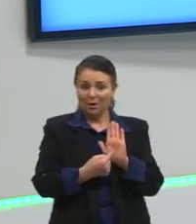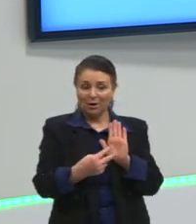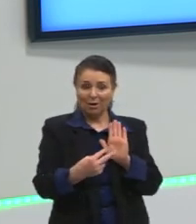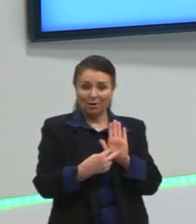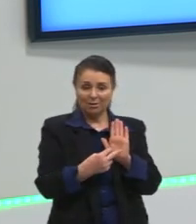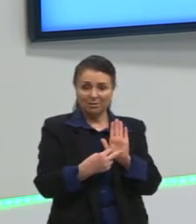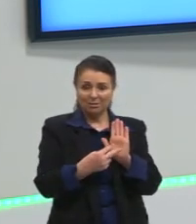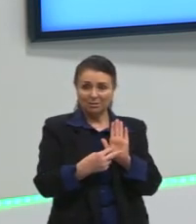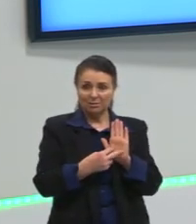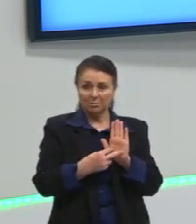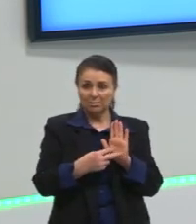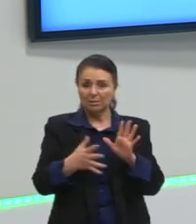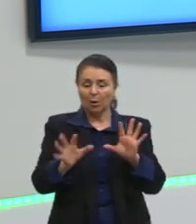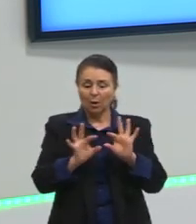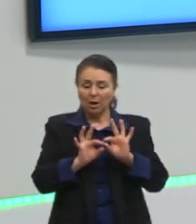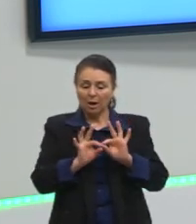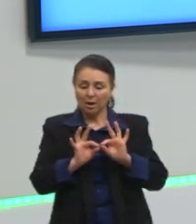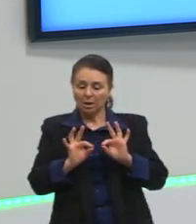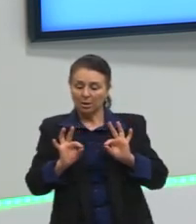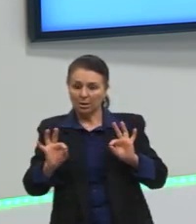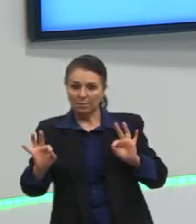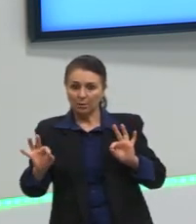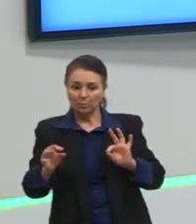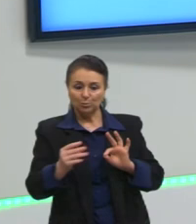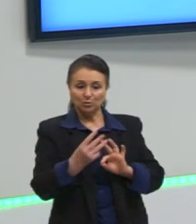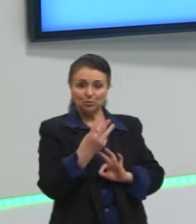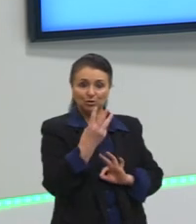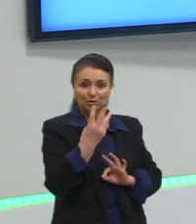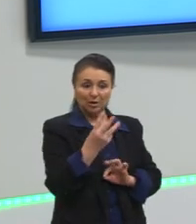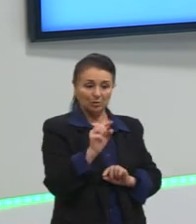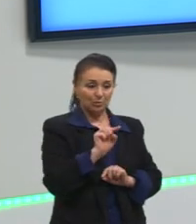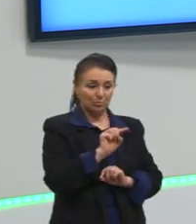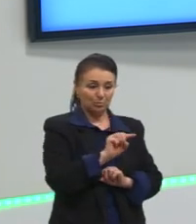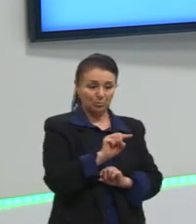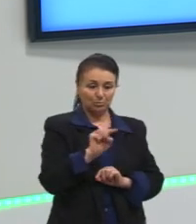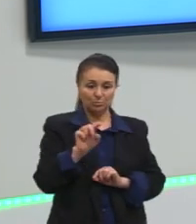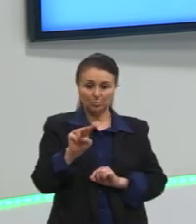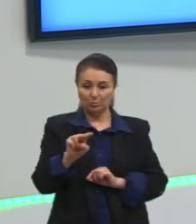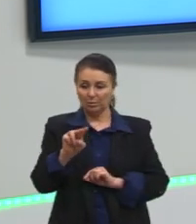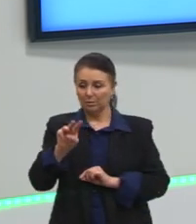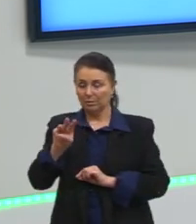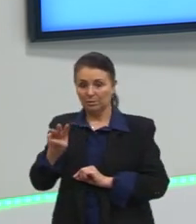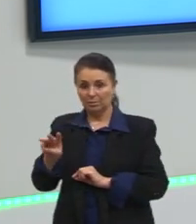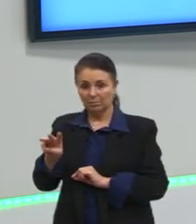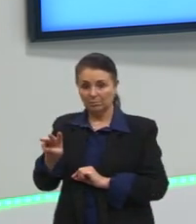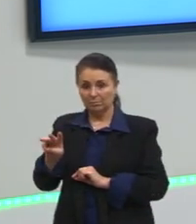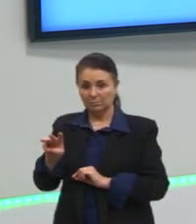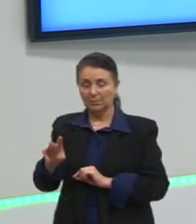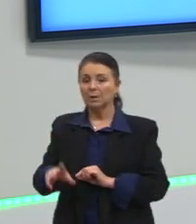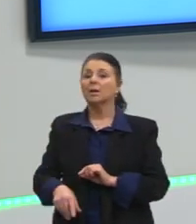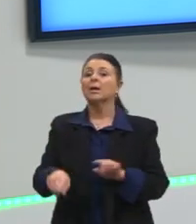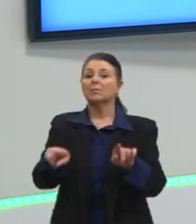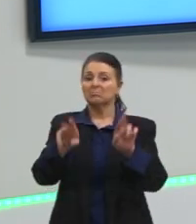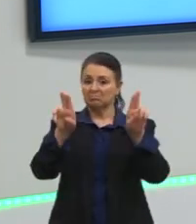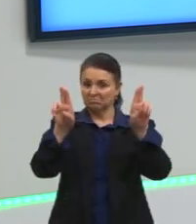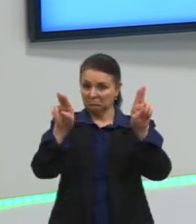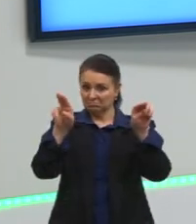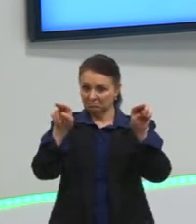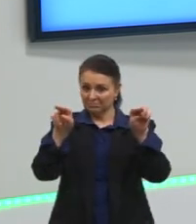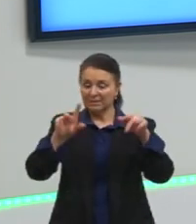condição de alinhamento para três pontos. É outro tema que cai bastante aí dentro da geometria